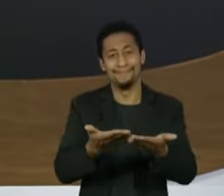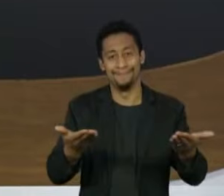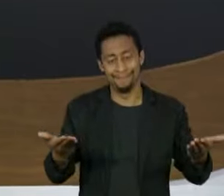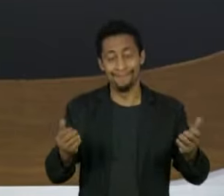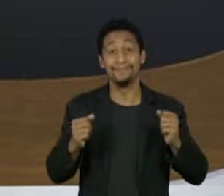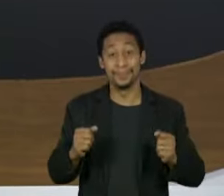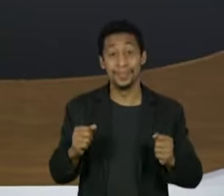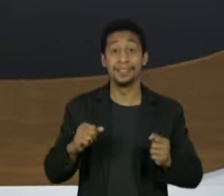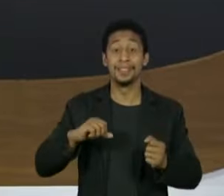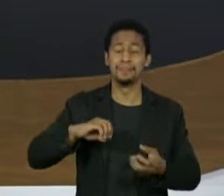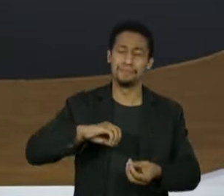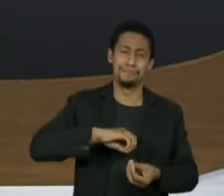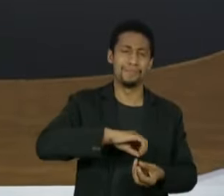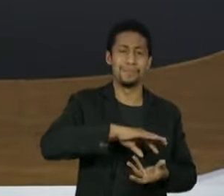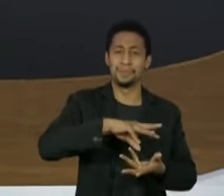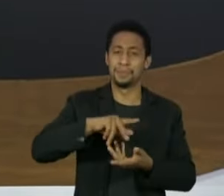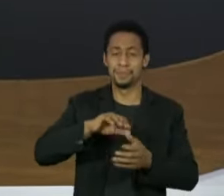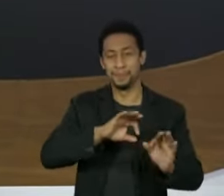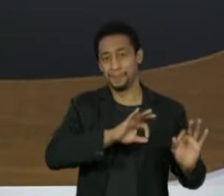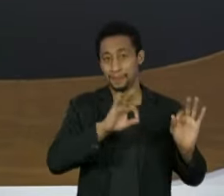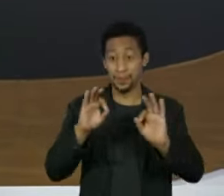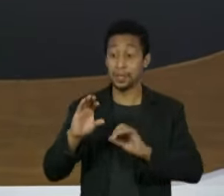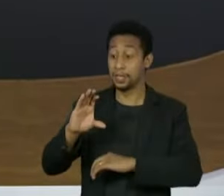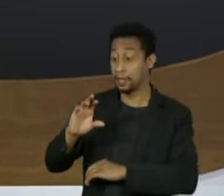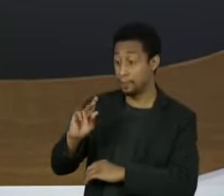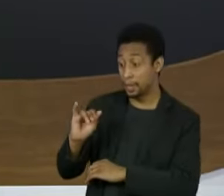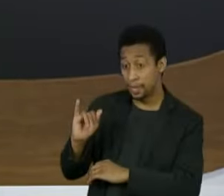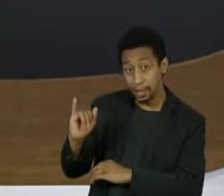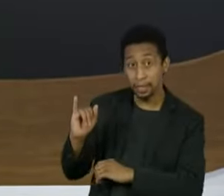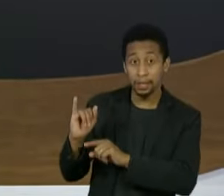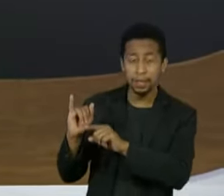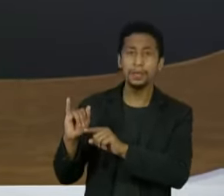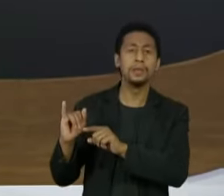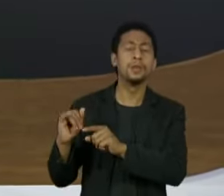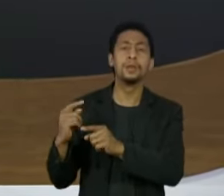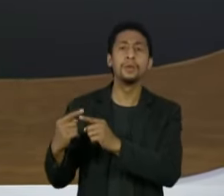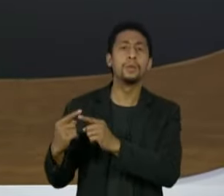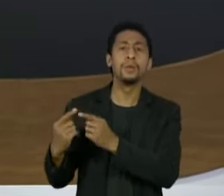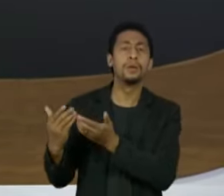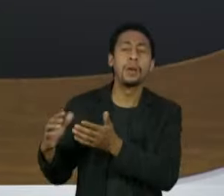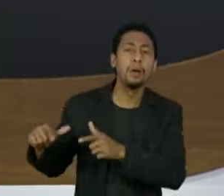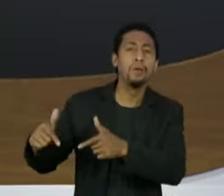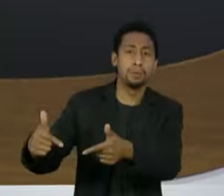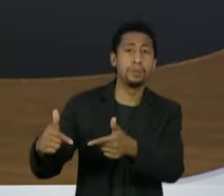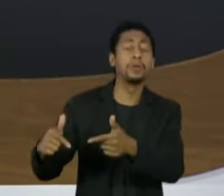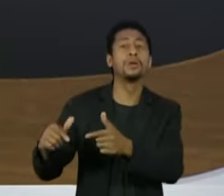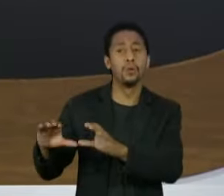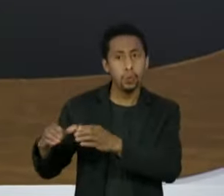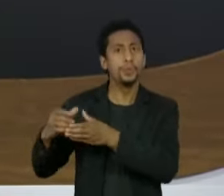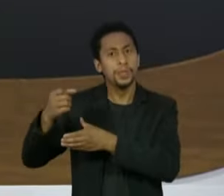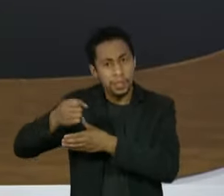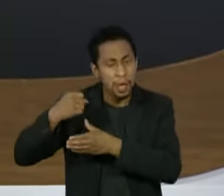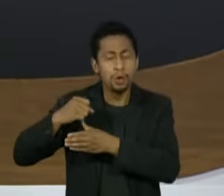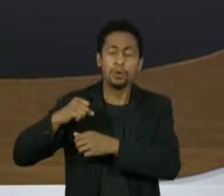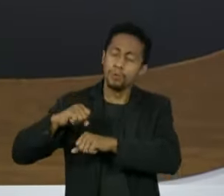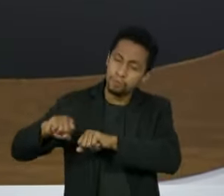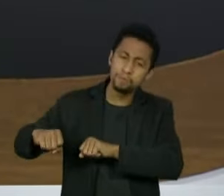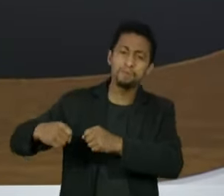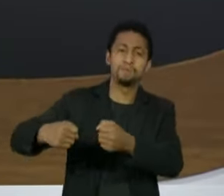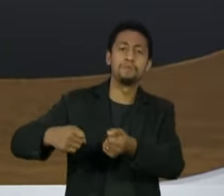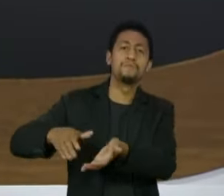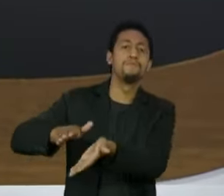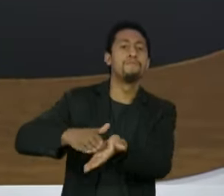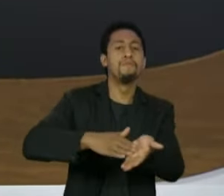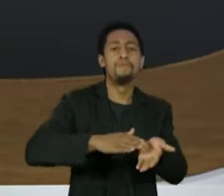A CPI da Covid só foi possível pela persistência de senadores que entenderam a necessidade de prestar contas à